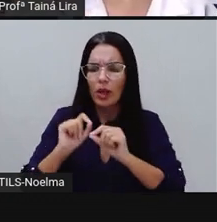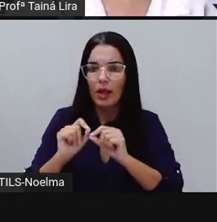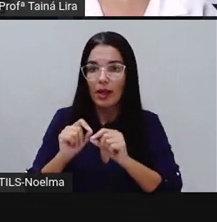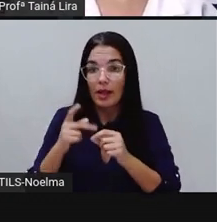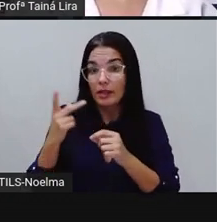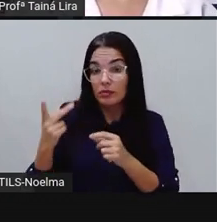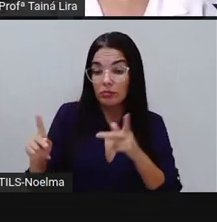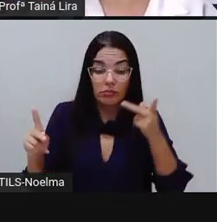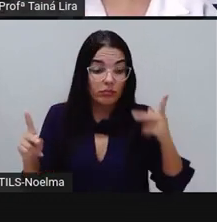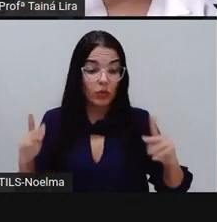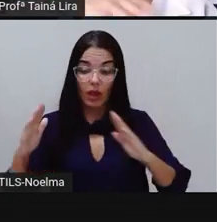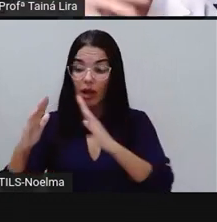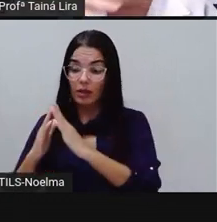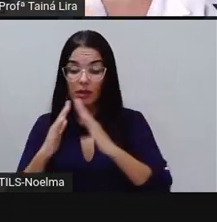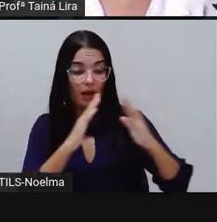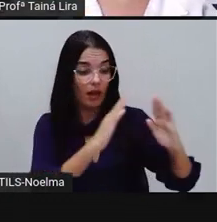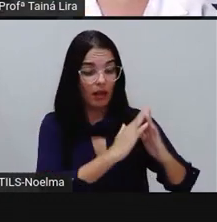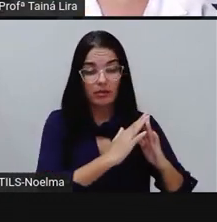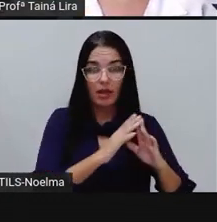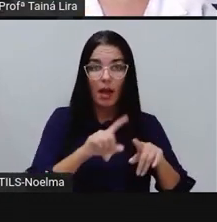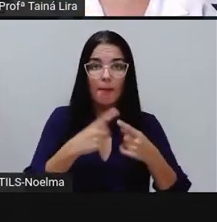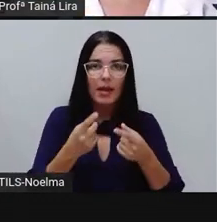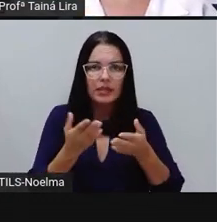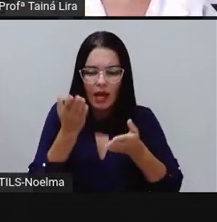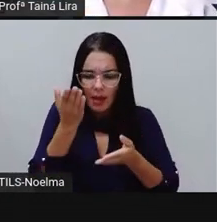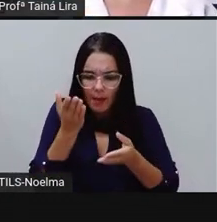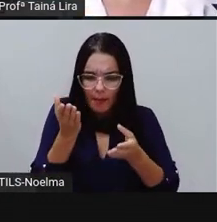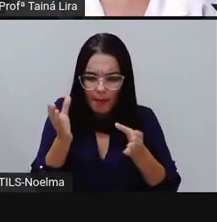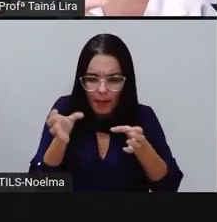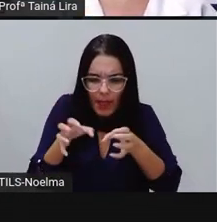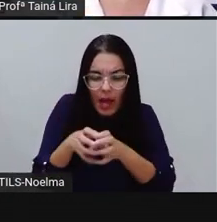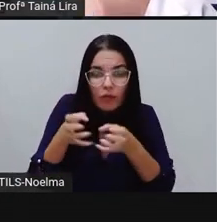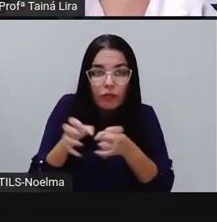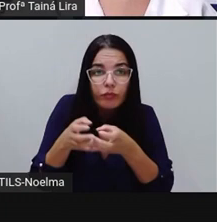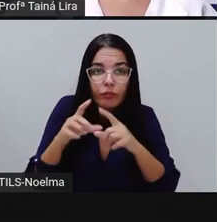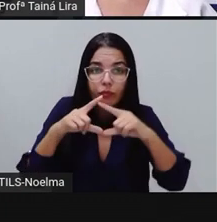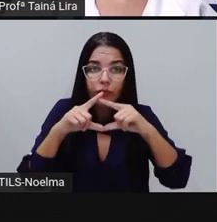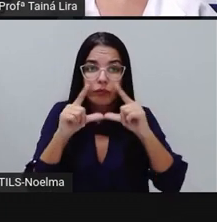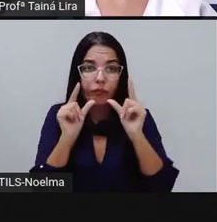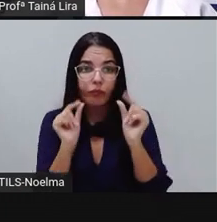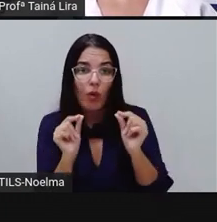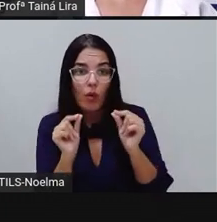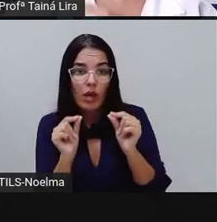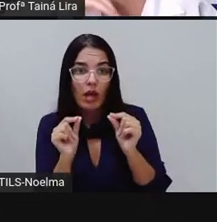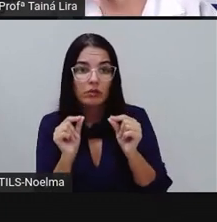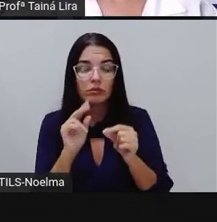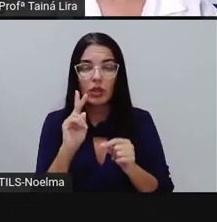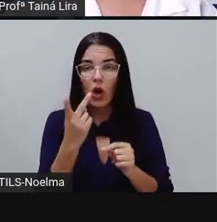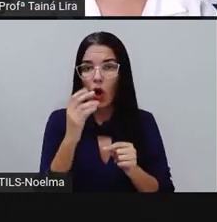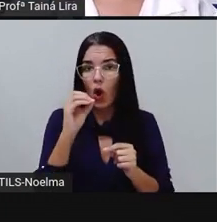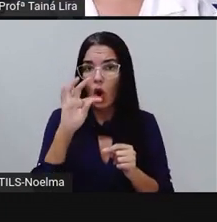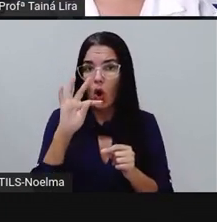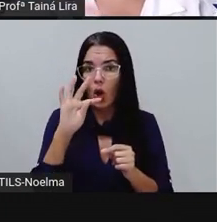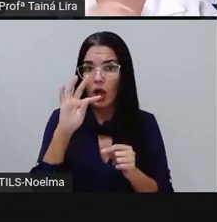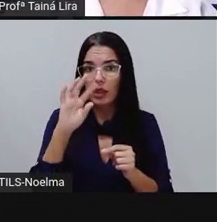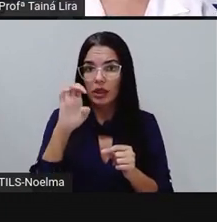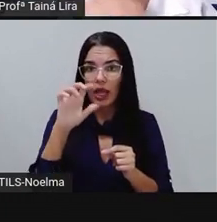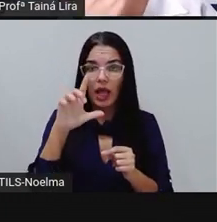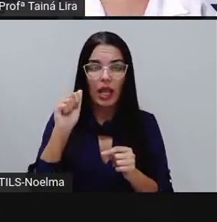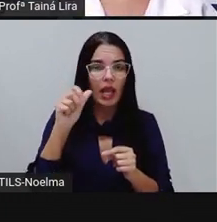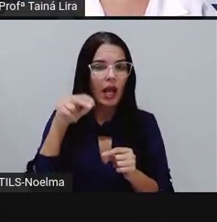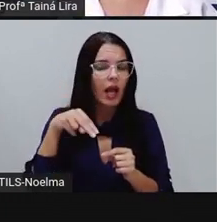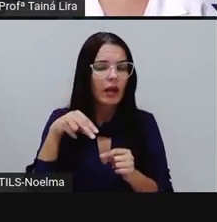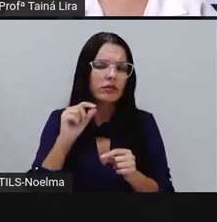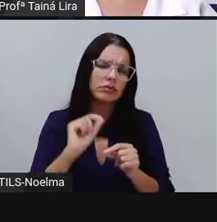a receita e na hora de medir ali a quantidade de folhas, cada um pegou a xícara que tinha em casa. O chá de Jaqueline